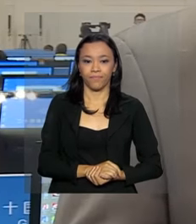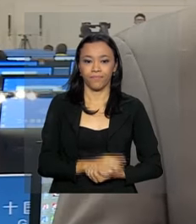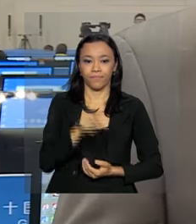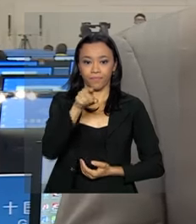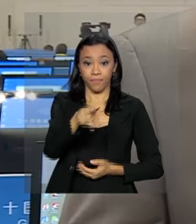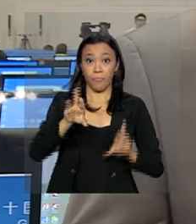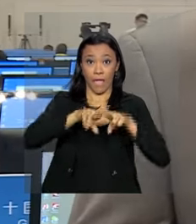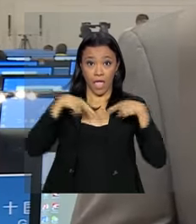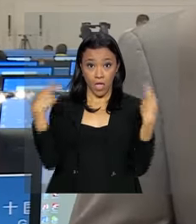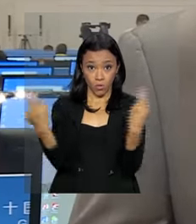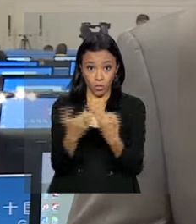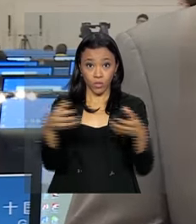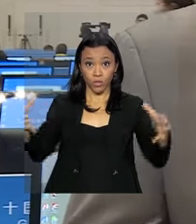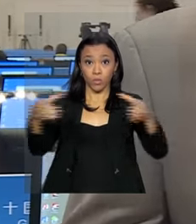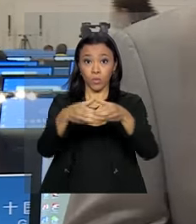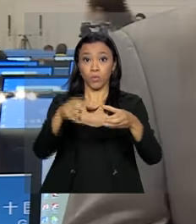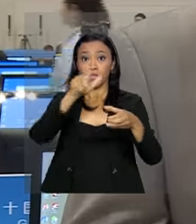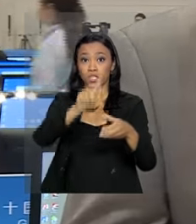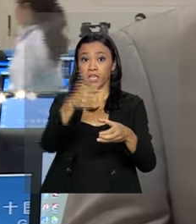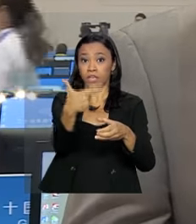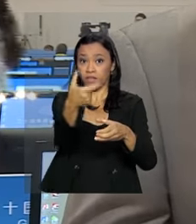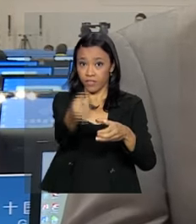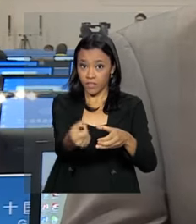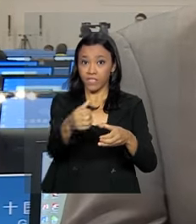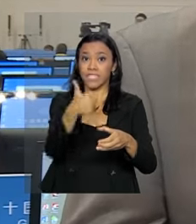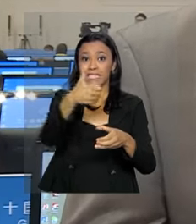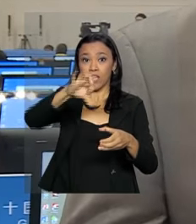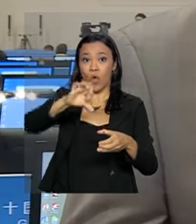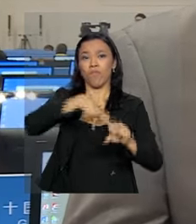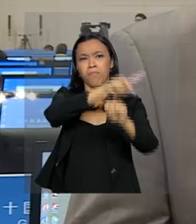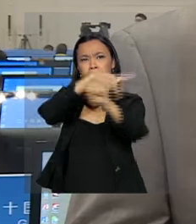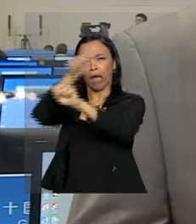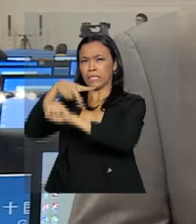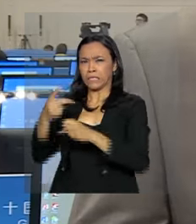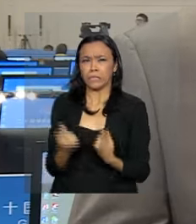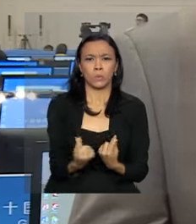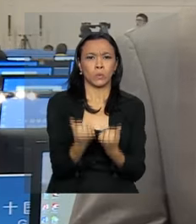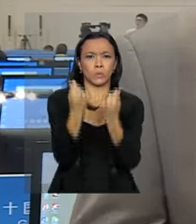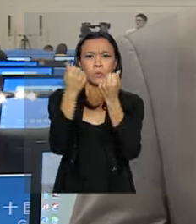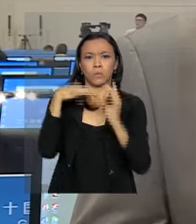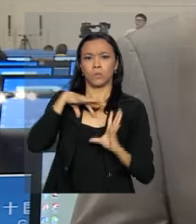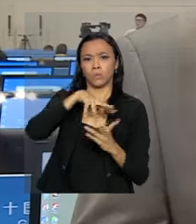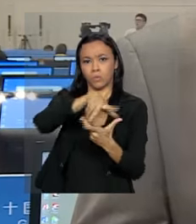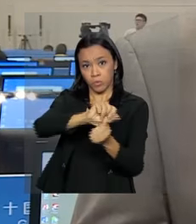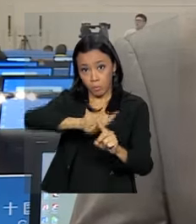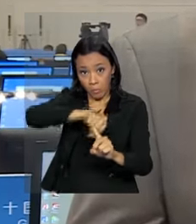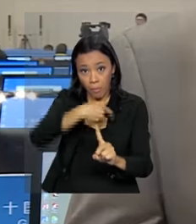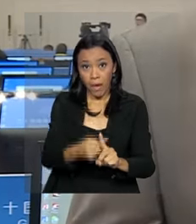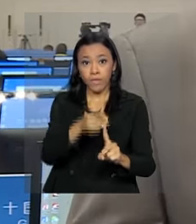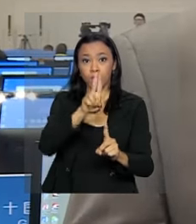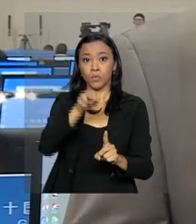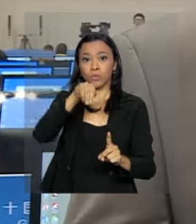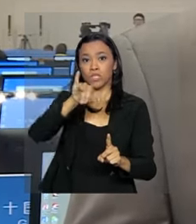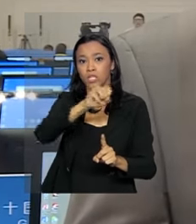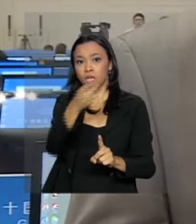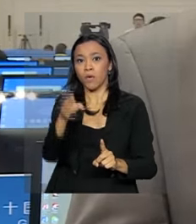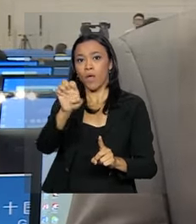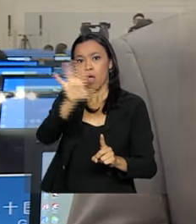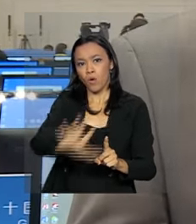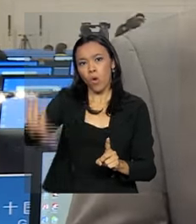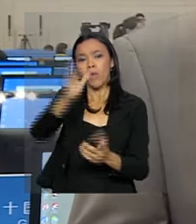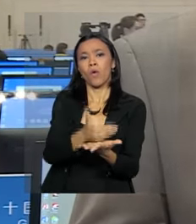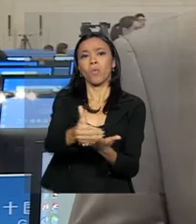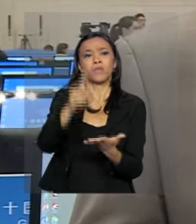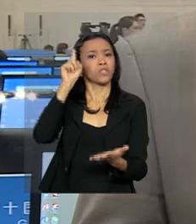A reunião de cúpula do G20, o grupo que reúne os 19 países mais ricos do mundo mais a União Europeia, começa no próximo